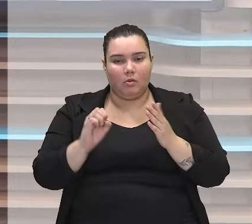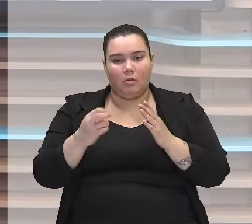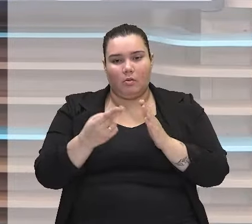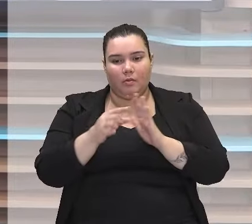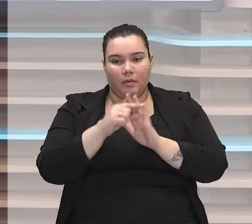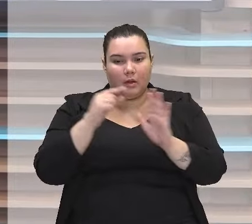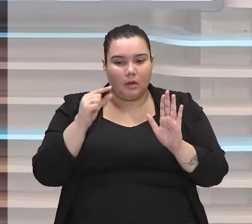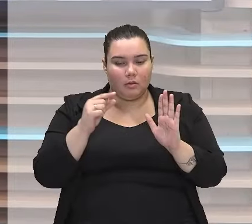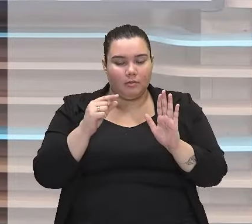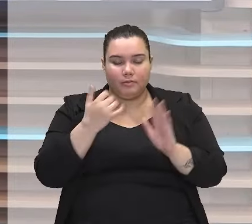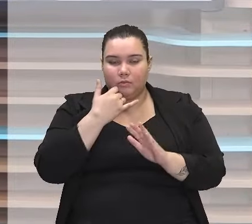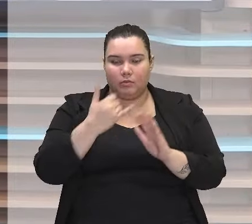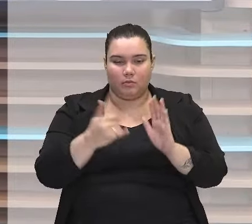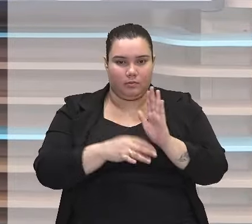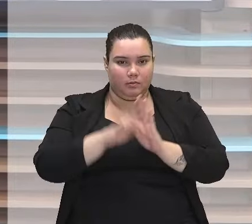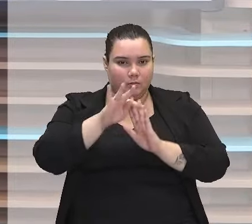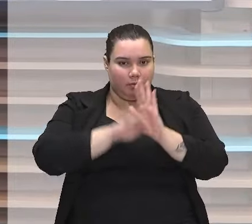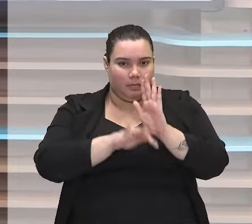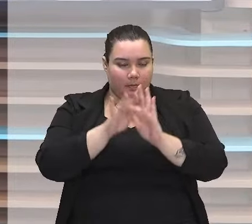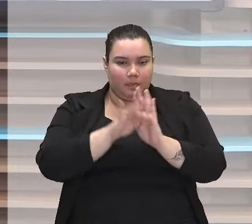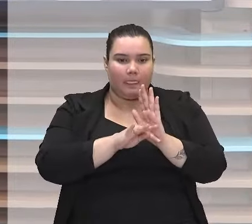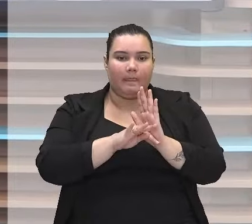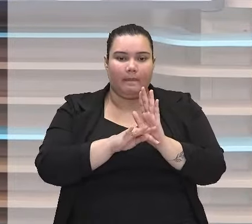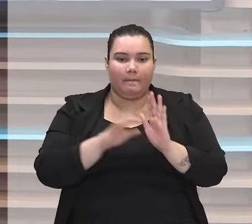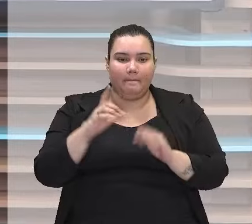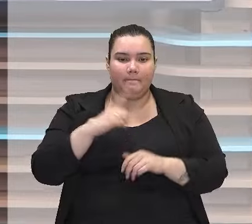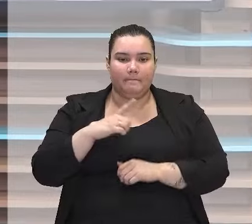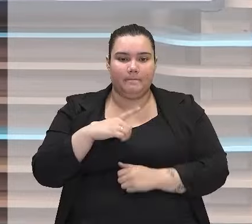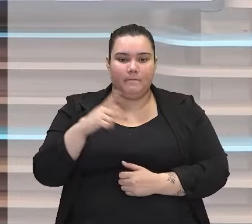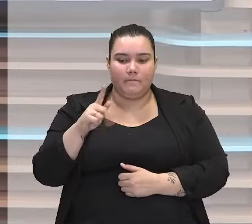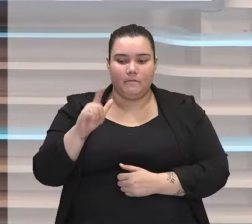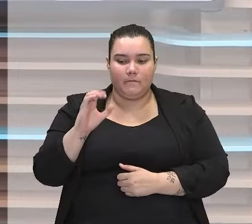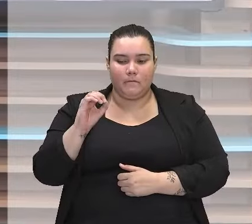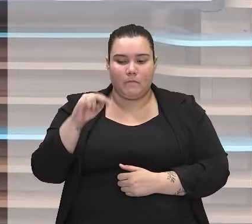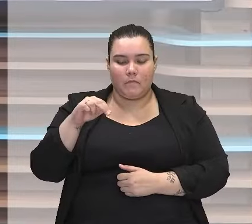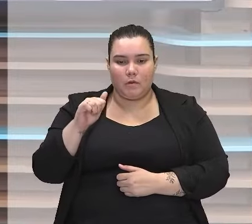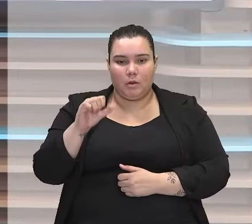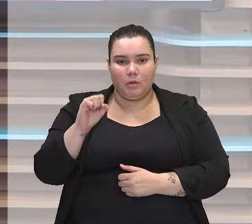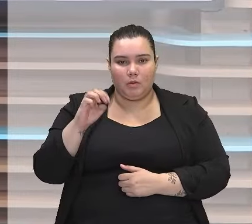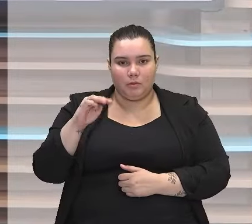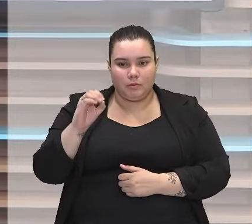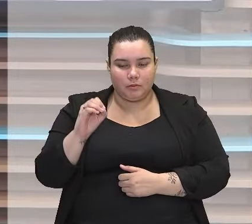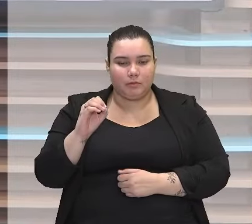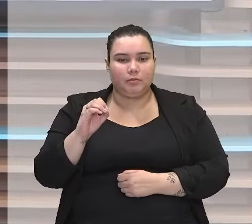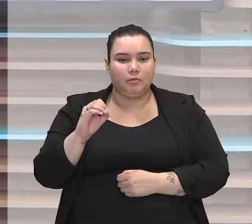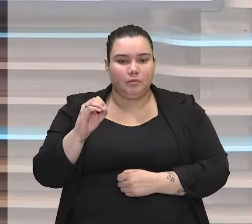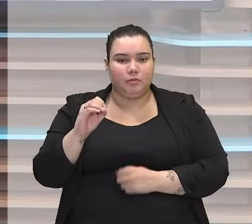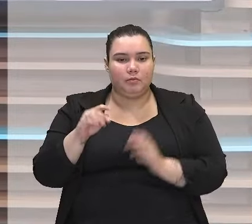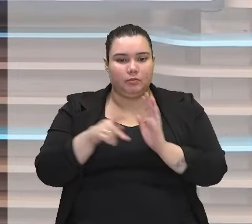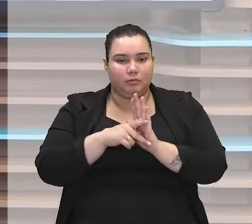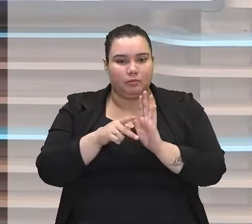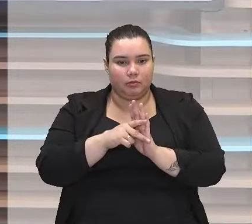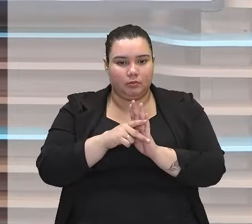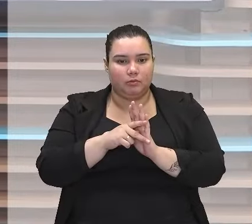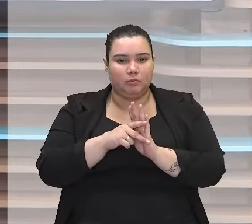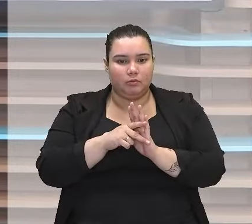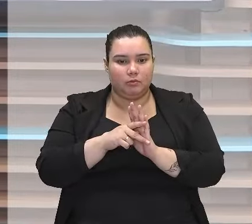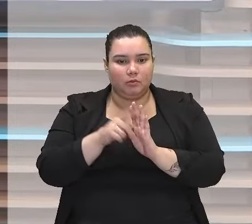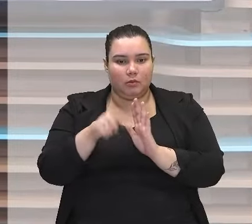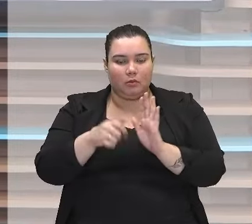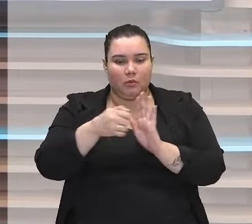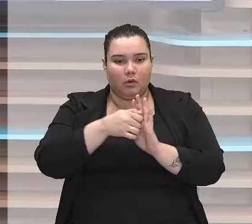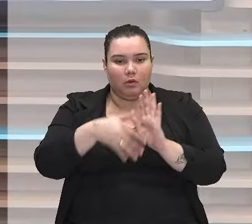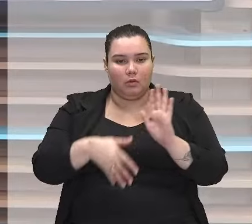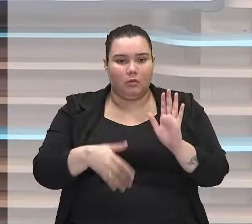certo? Em um texto, na verdade. Nós vamos ter aqui exatamente um pleonasmo, que é configurado aqui, neste caso, como uma figura de